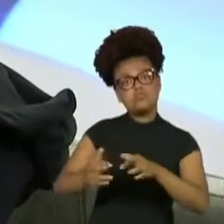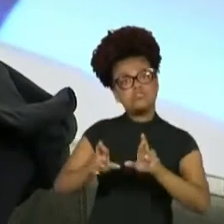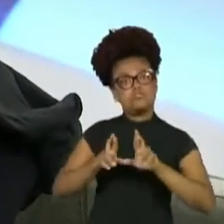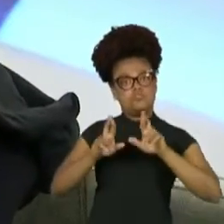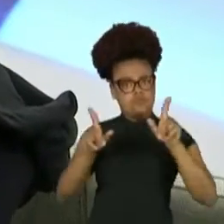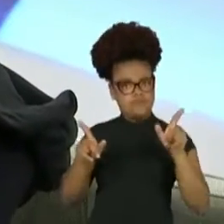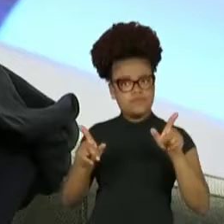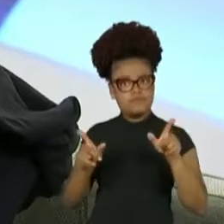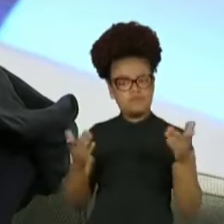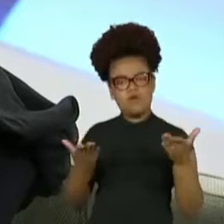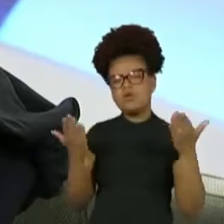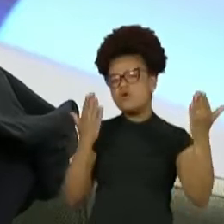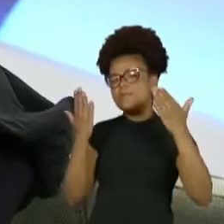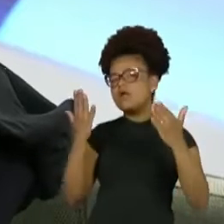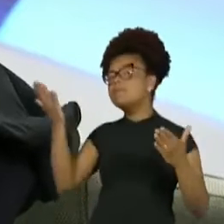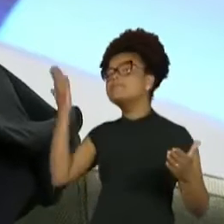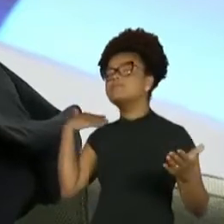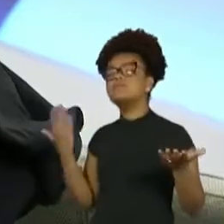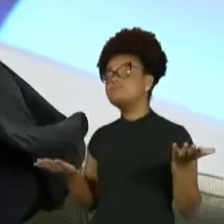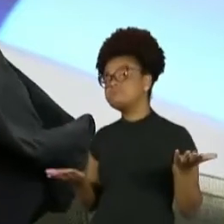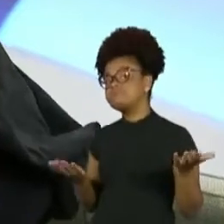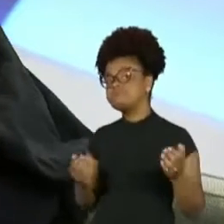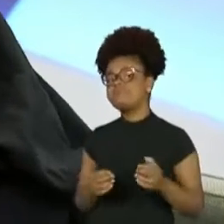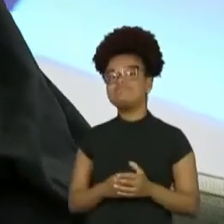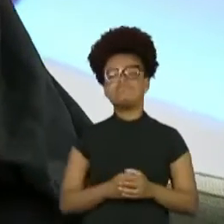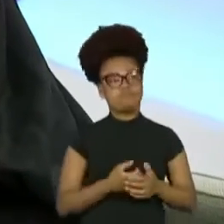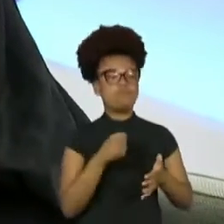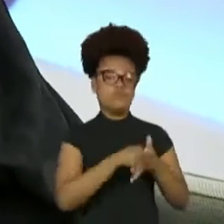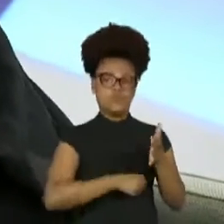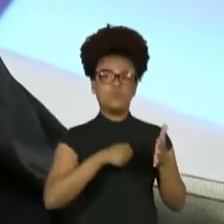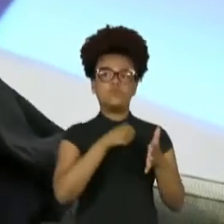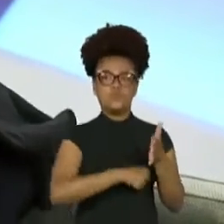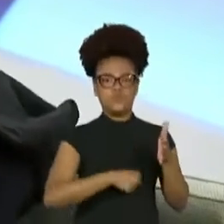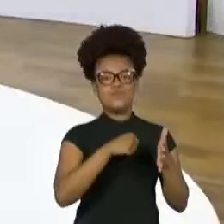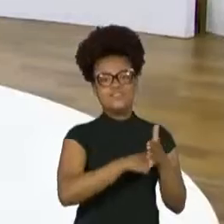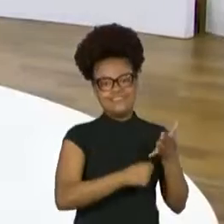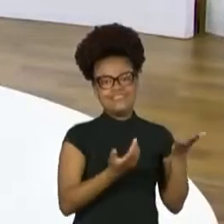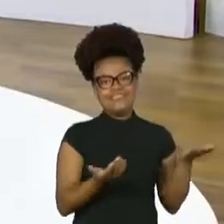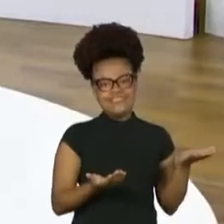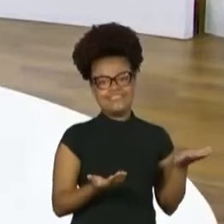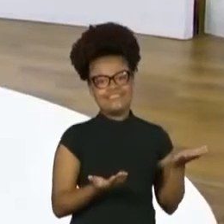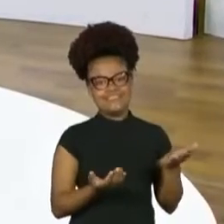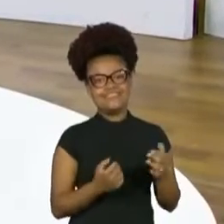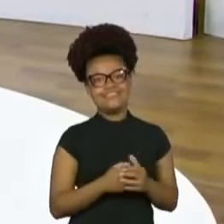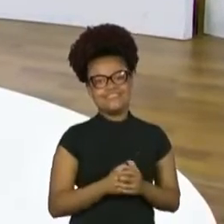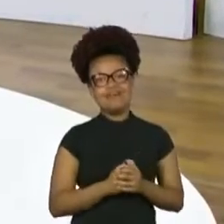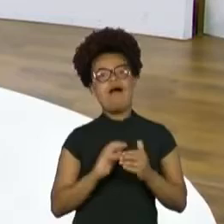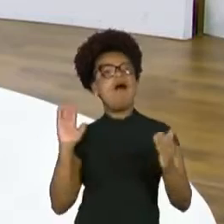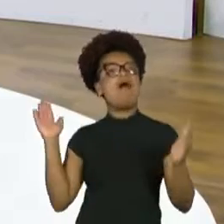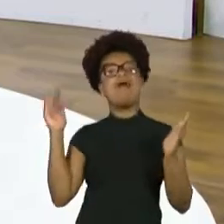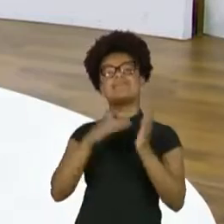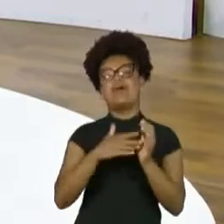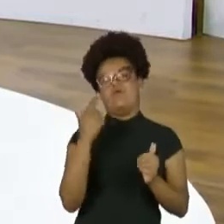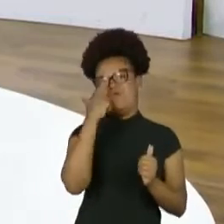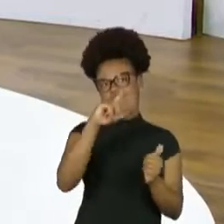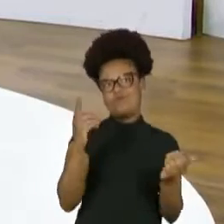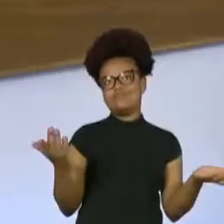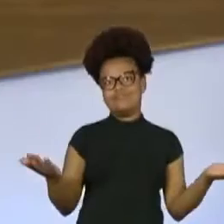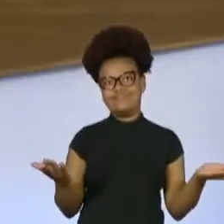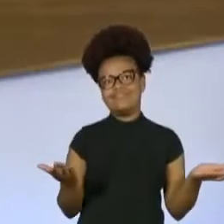Vamos continuar lutando por isso, né? Ainda não chegamos lá. Tá bom. Joyce Ribeiro, por favor.